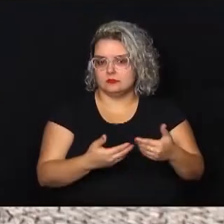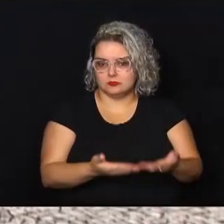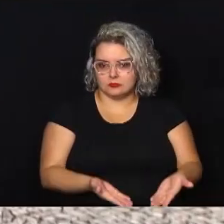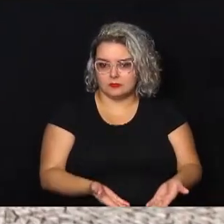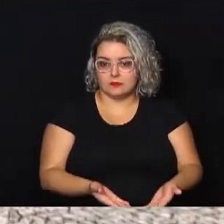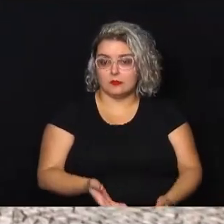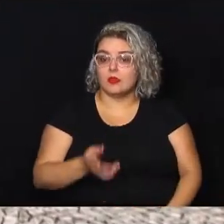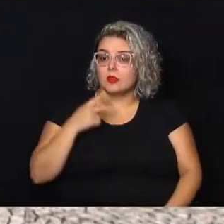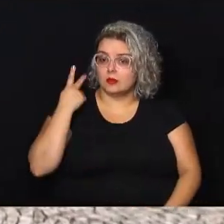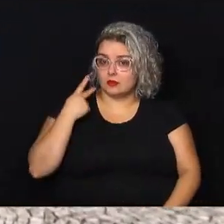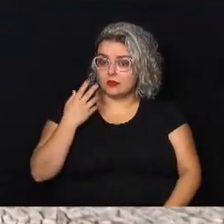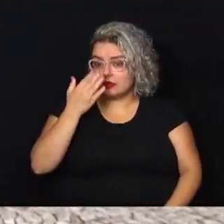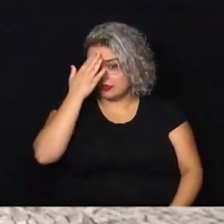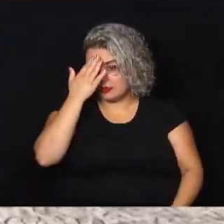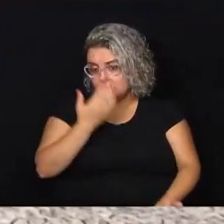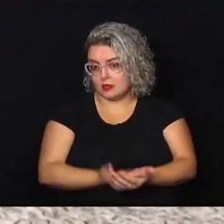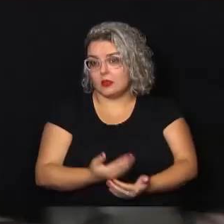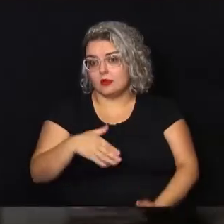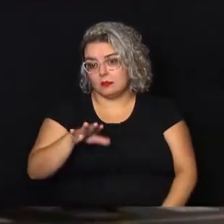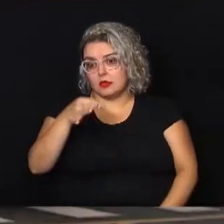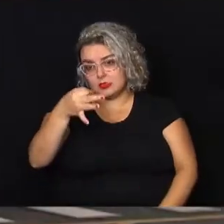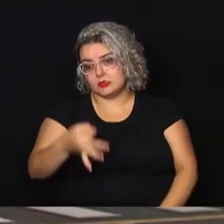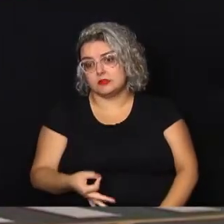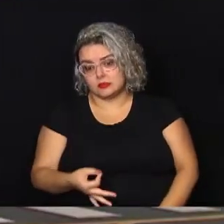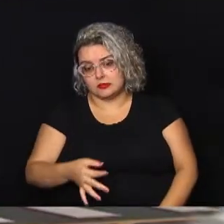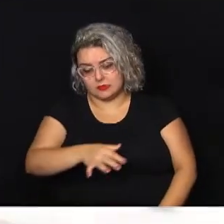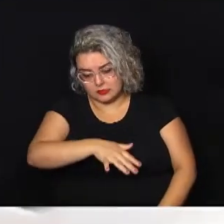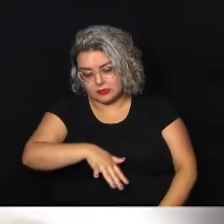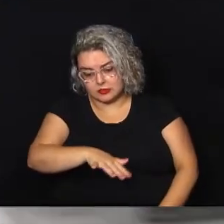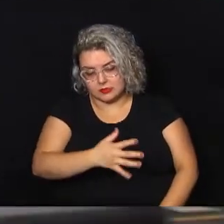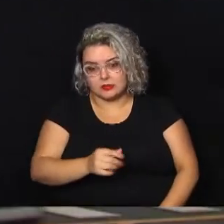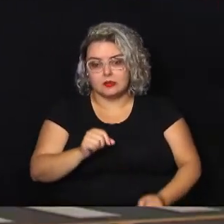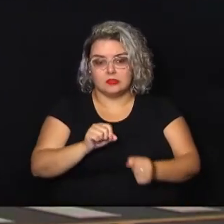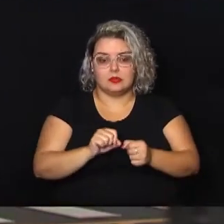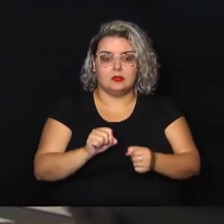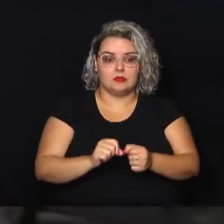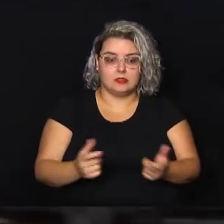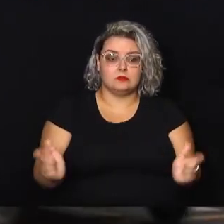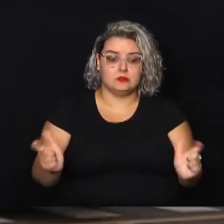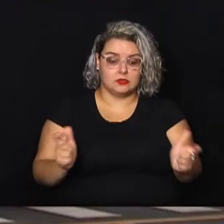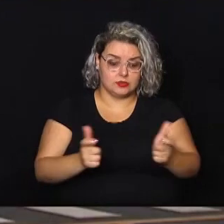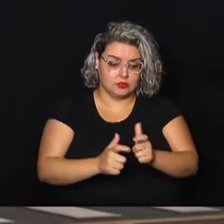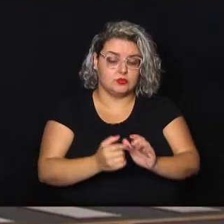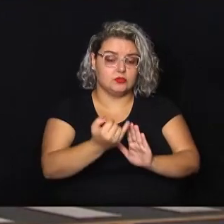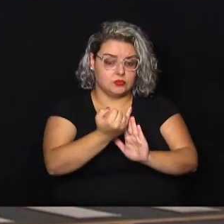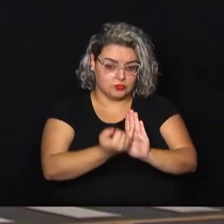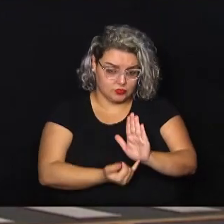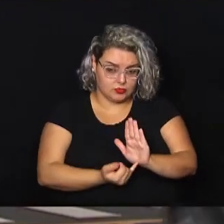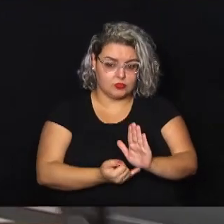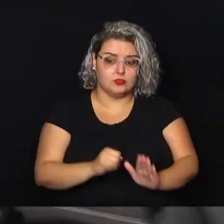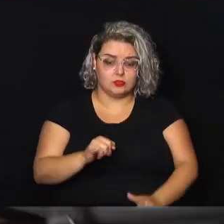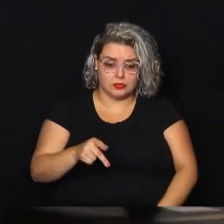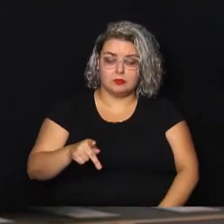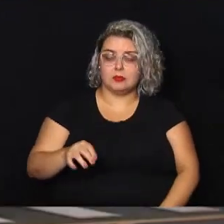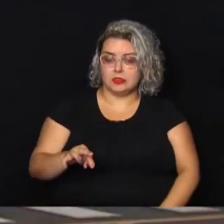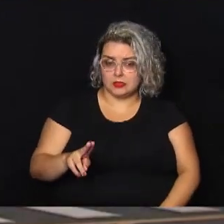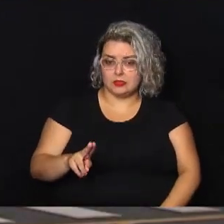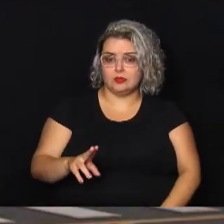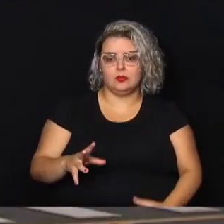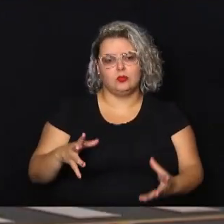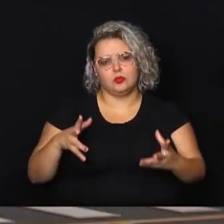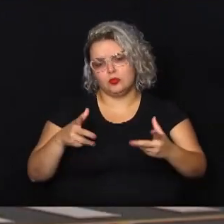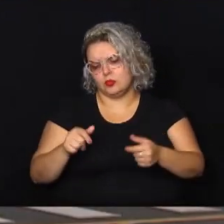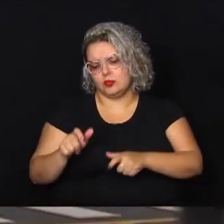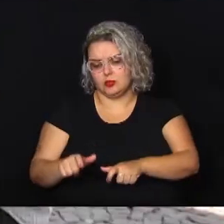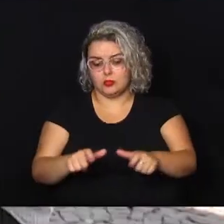acredita que a medida mais justa neste caso é realizar a diminuição do IPTU de todos os imóveis na área central,